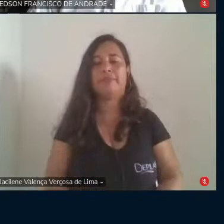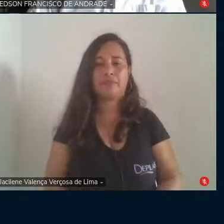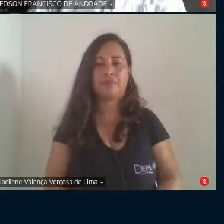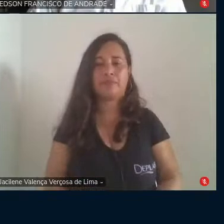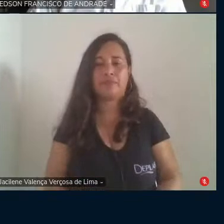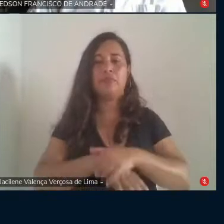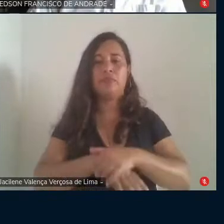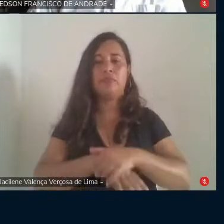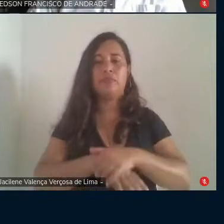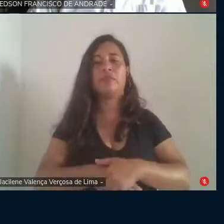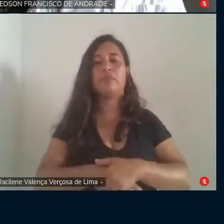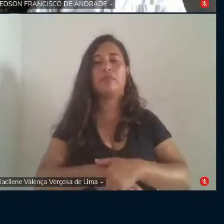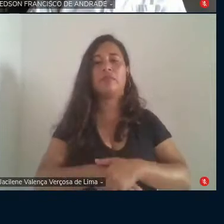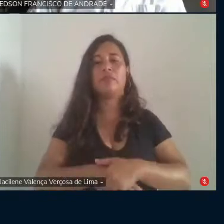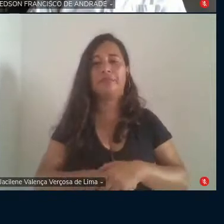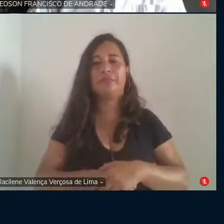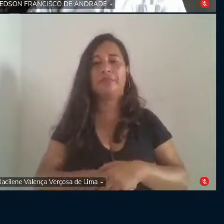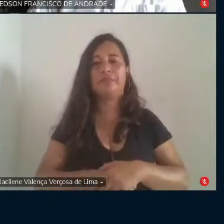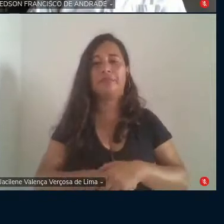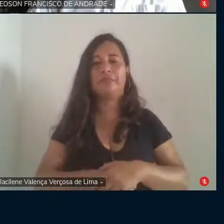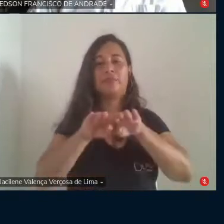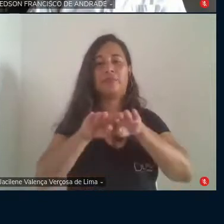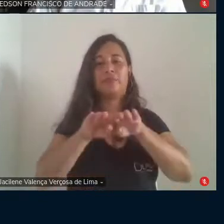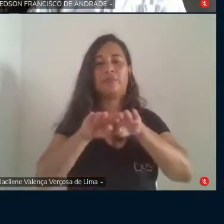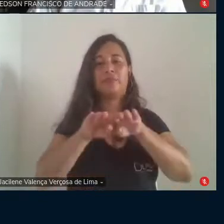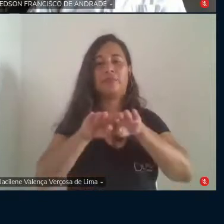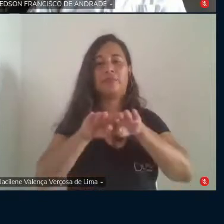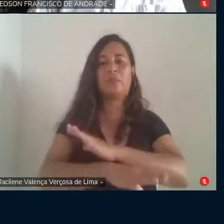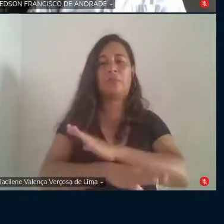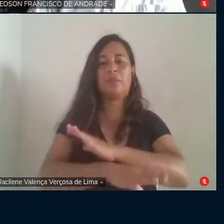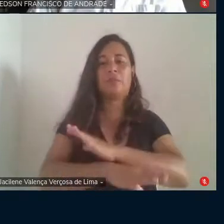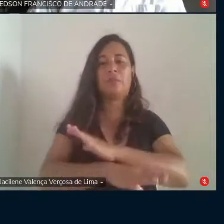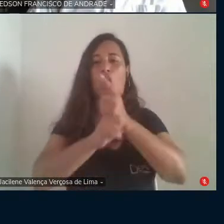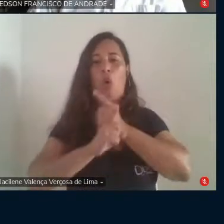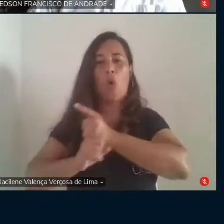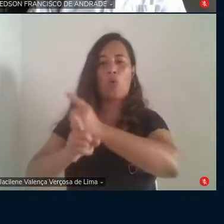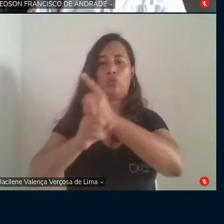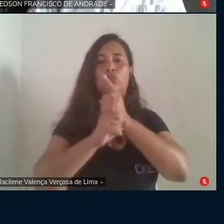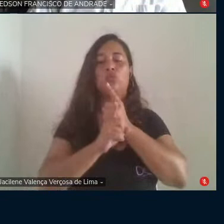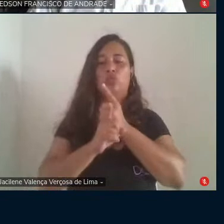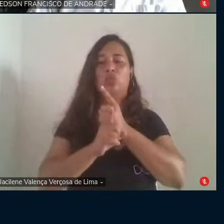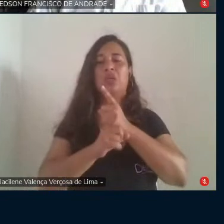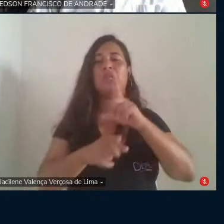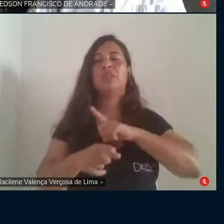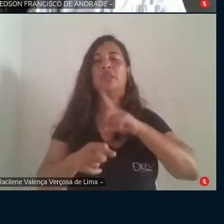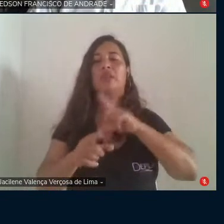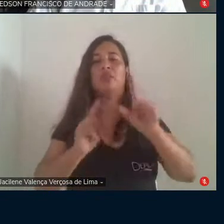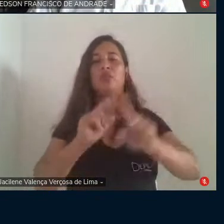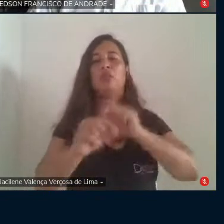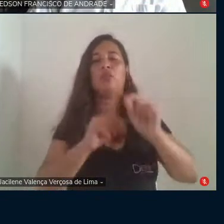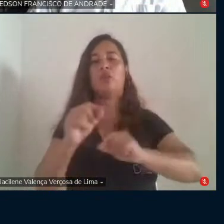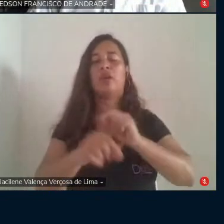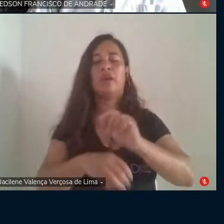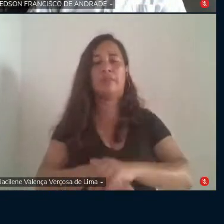Essa mesa, né, de encerramento desses encontros, ela traz a